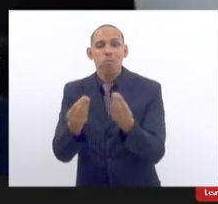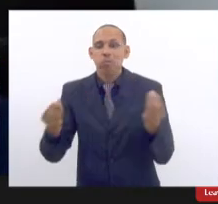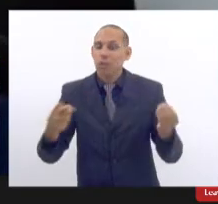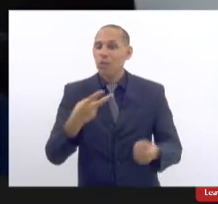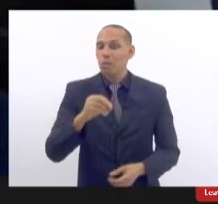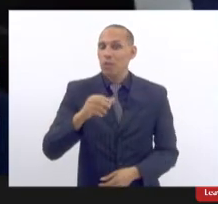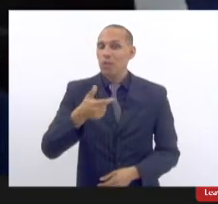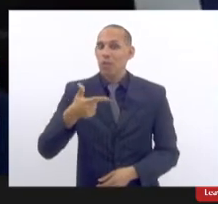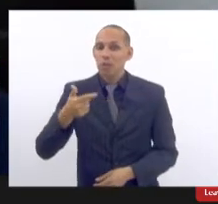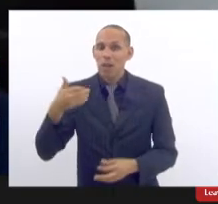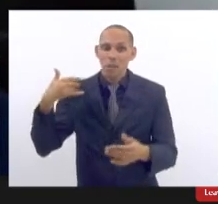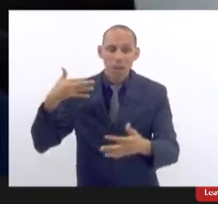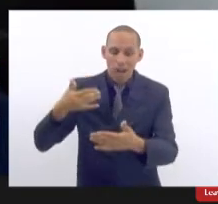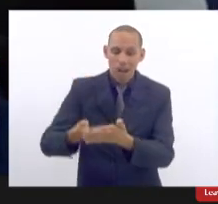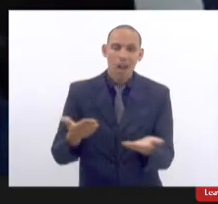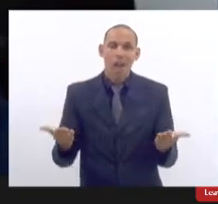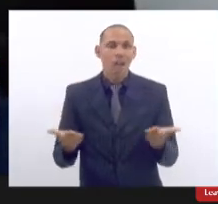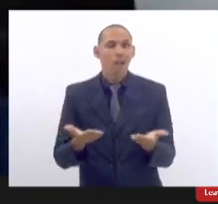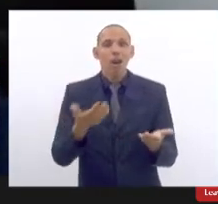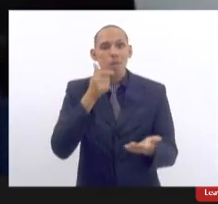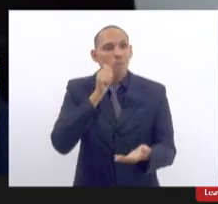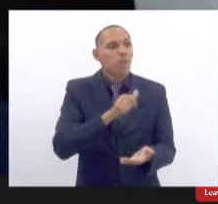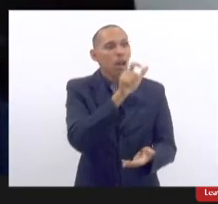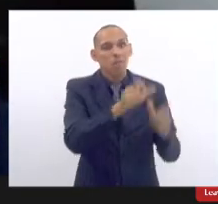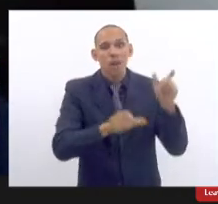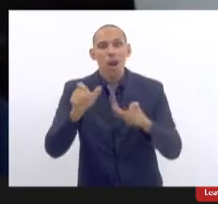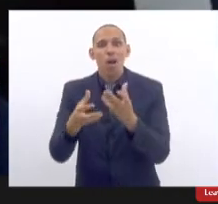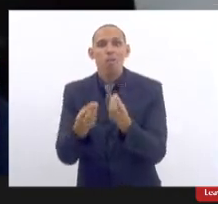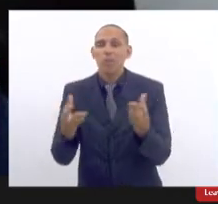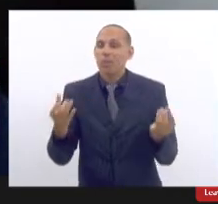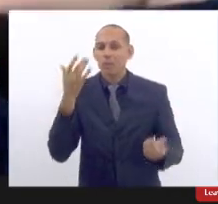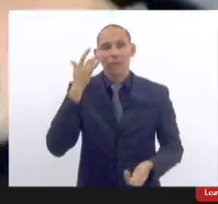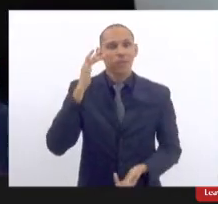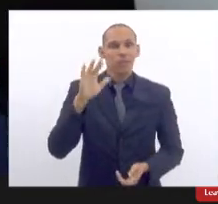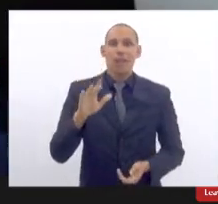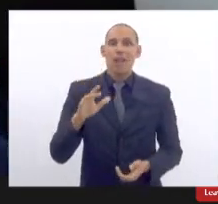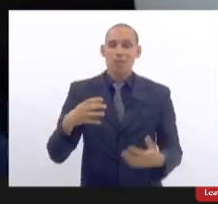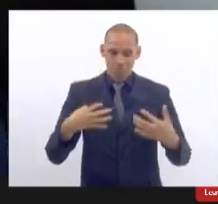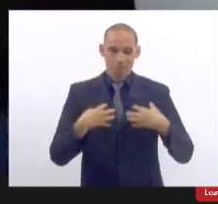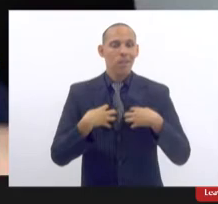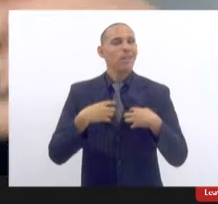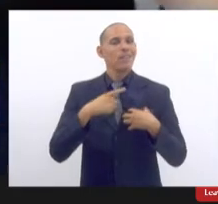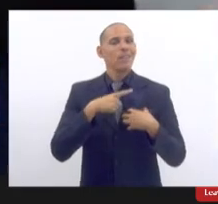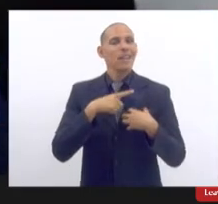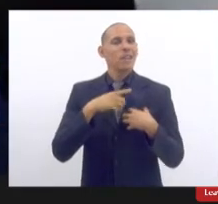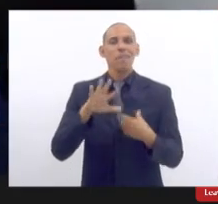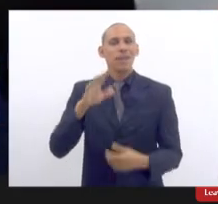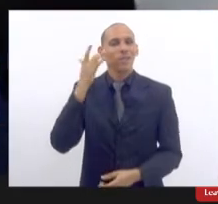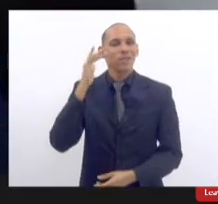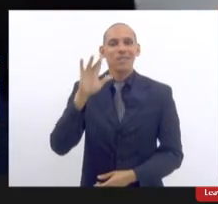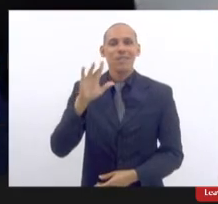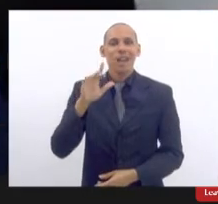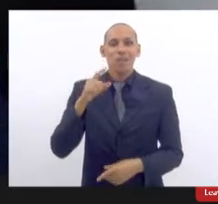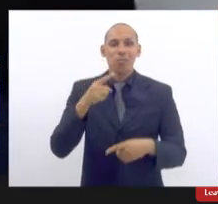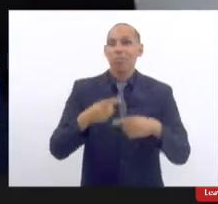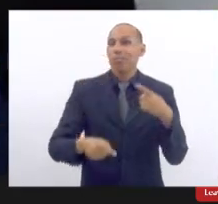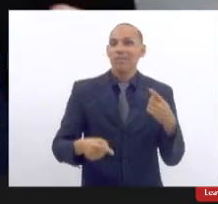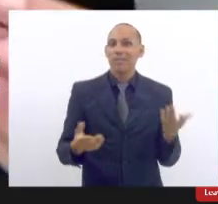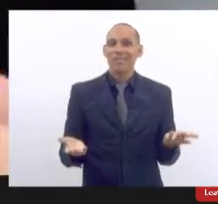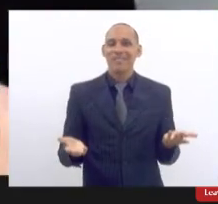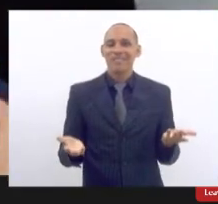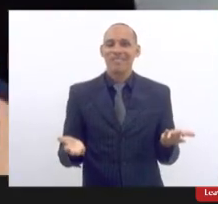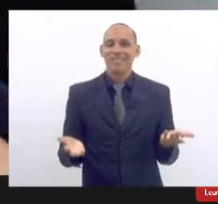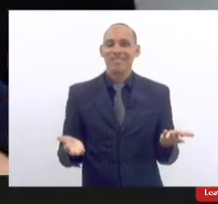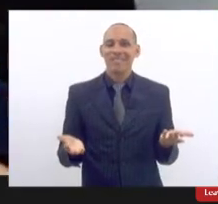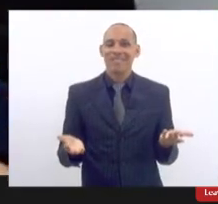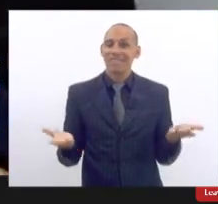e muitas mulheres não sabem que elas têm a prótese e não sabem que estão suspensas então